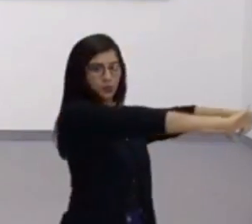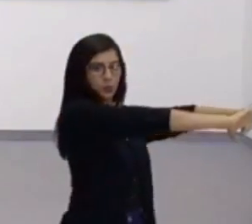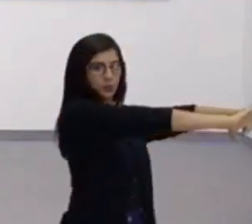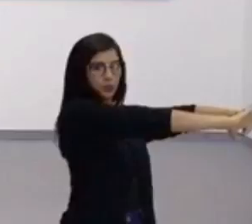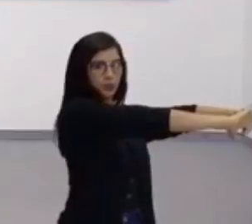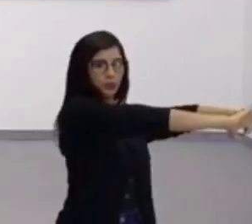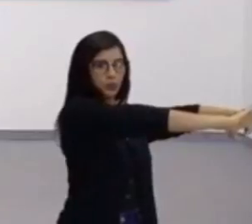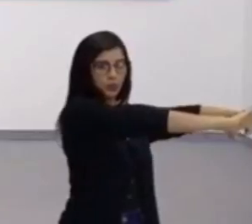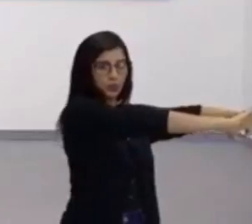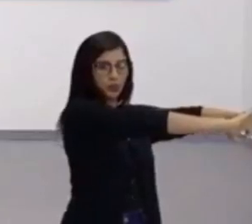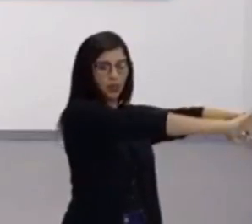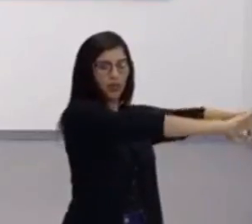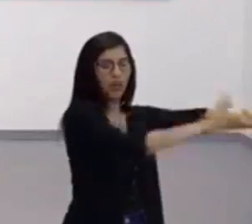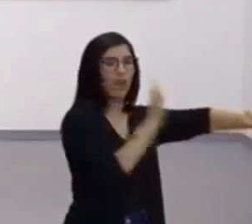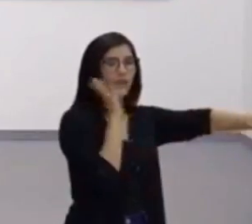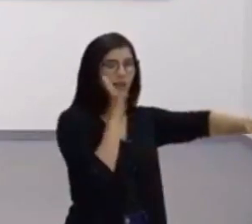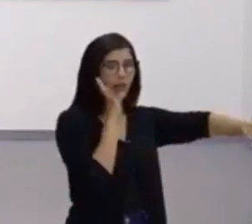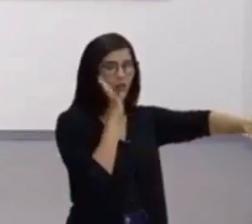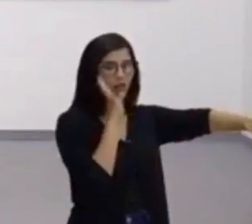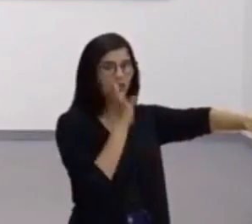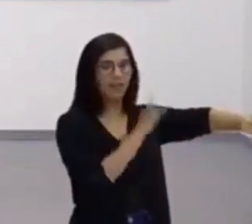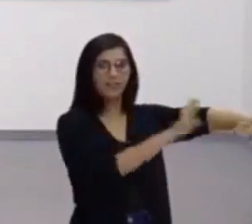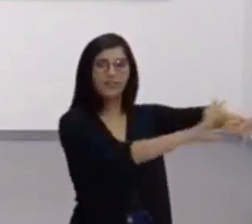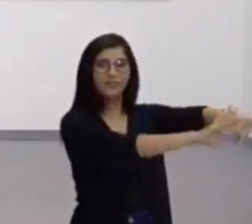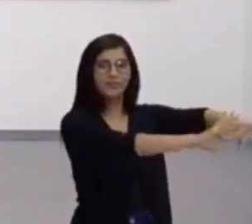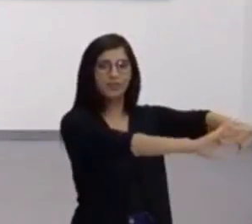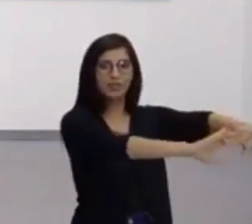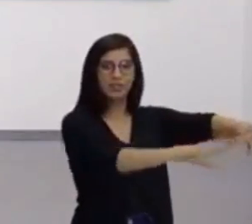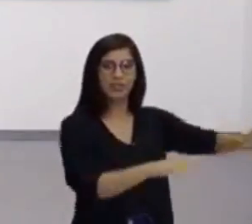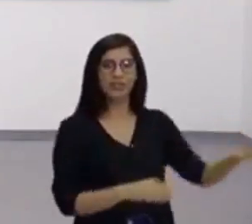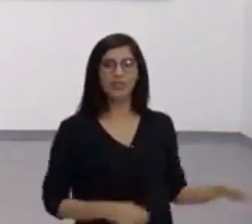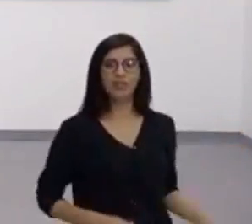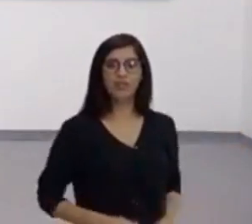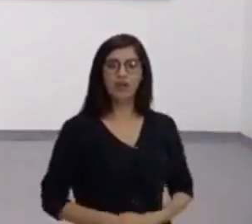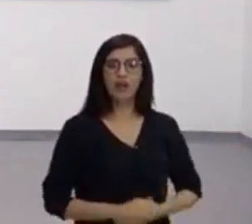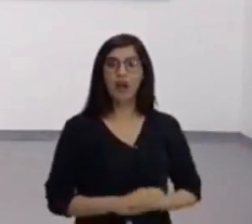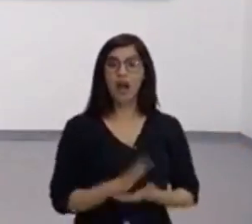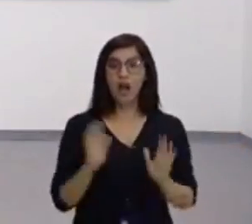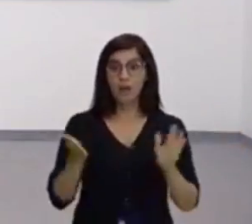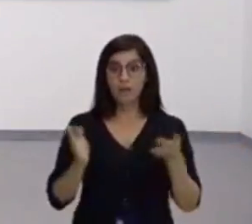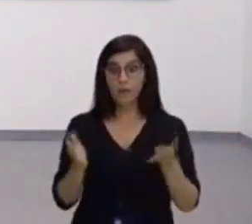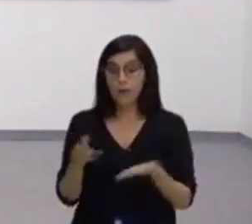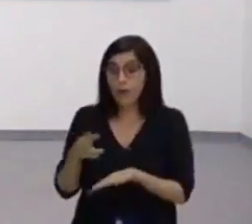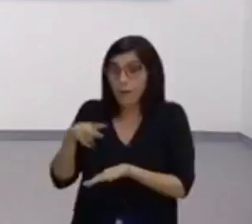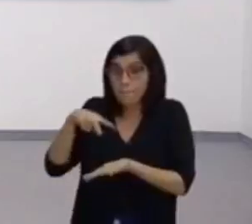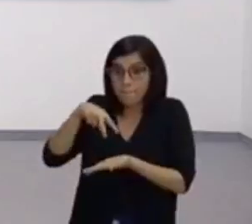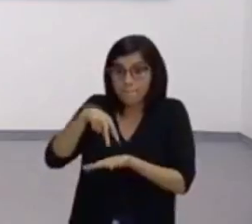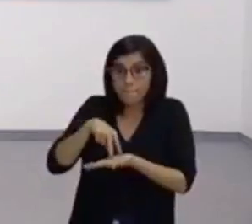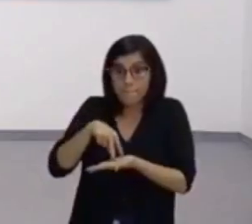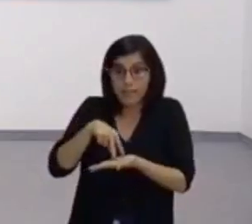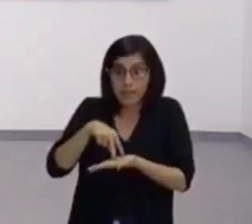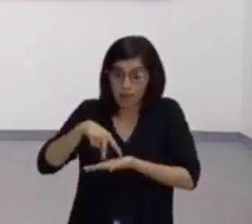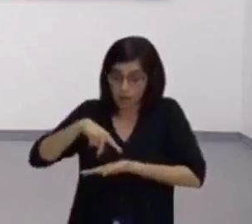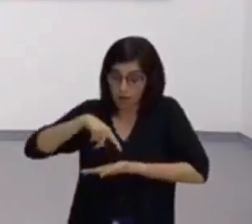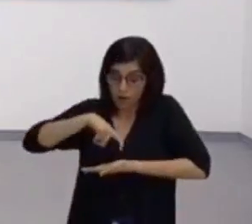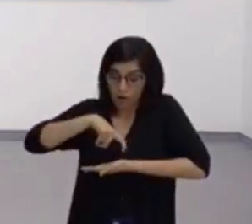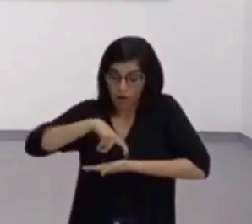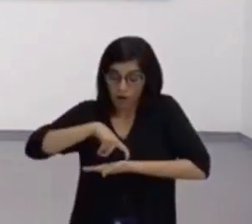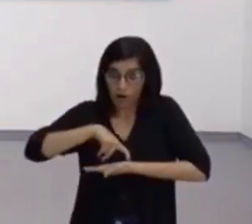Isso. Que legal. Agora, olha só. Eu vou virar. Vou ficar aqui de lado. Vou manter uma perna à frente, a outra atrás.